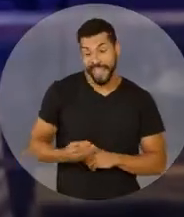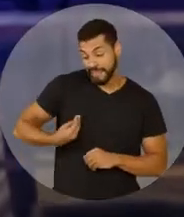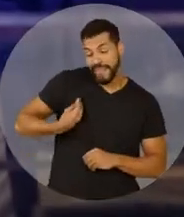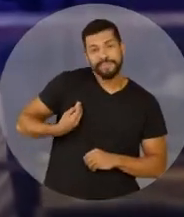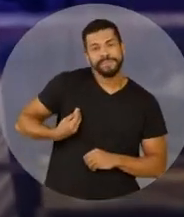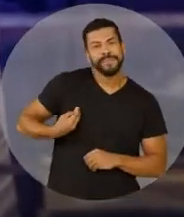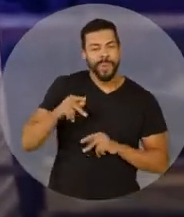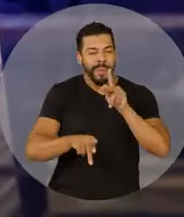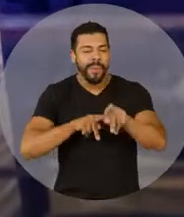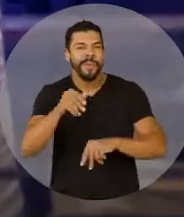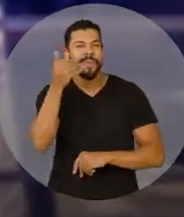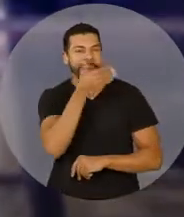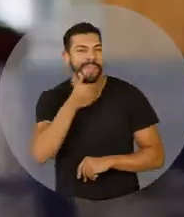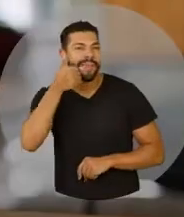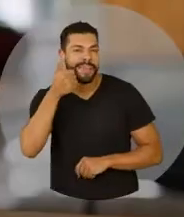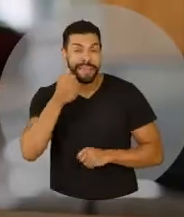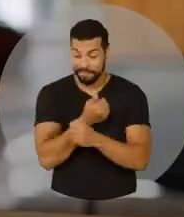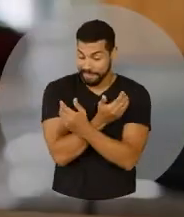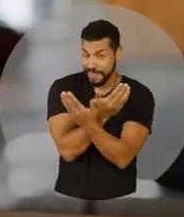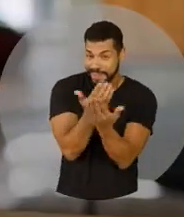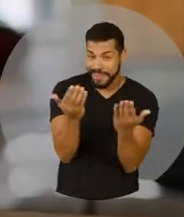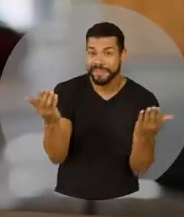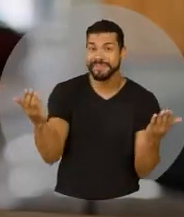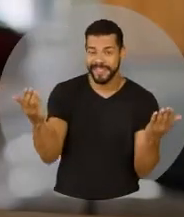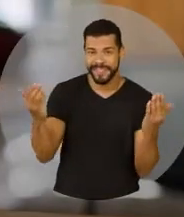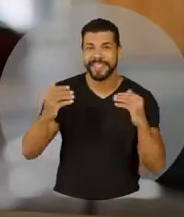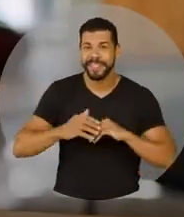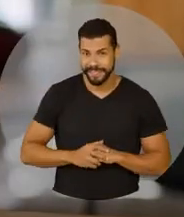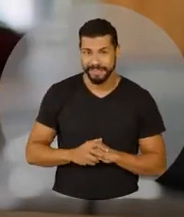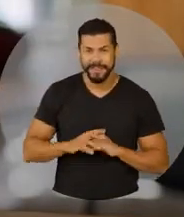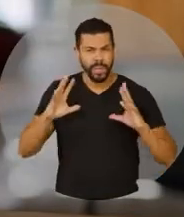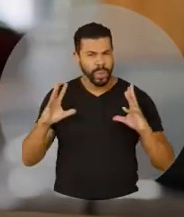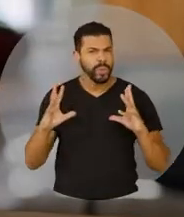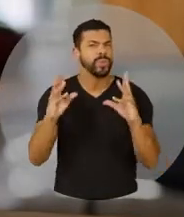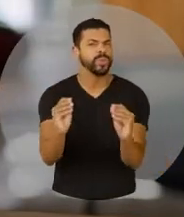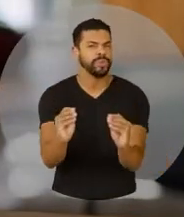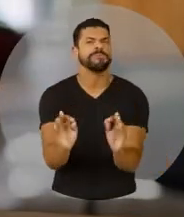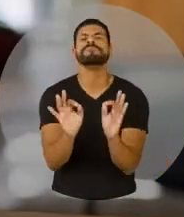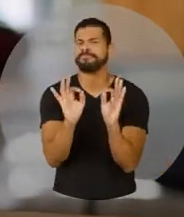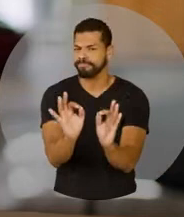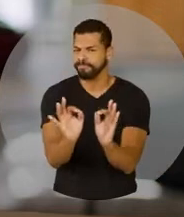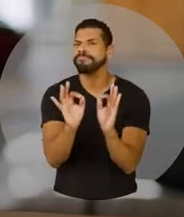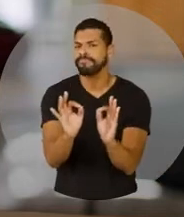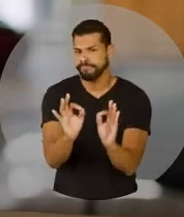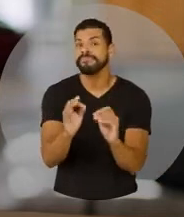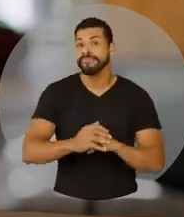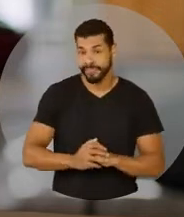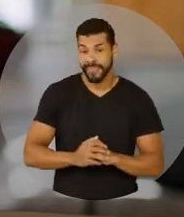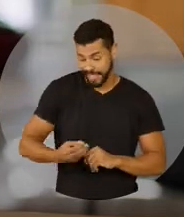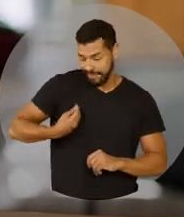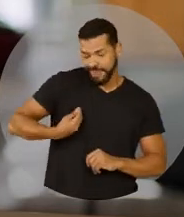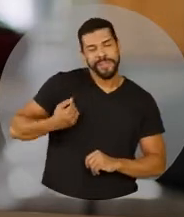pra vida do povo melhorar. Meus amigos e minhas amigas, tudo, mas tudo mesmo na